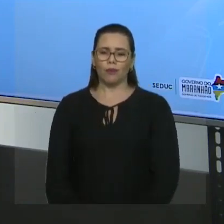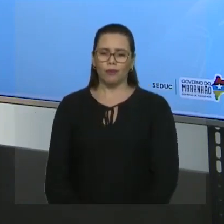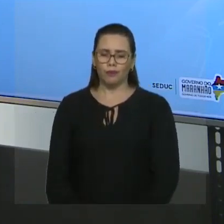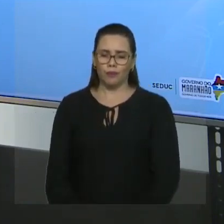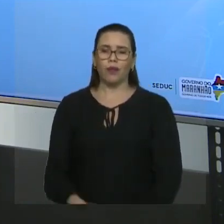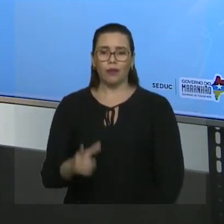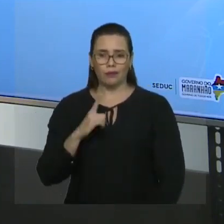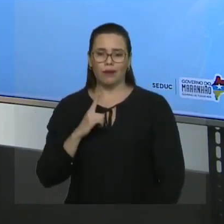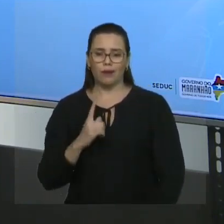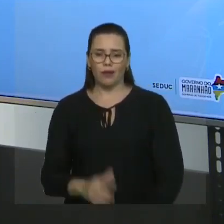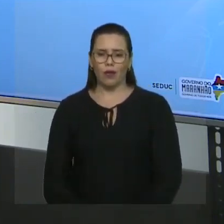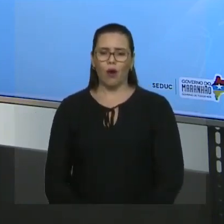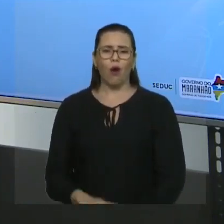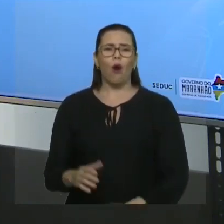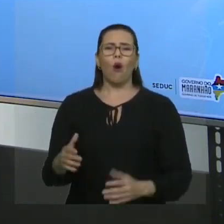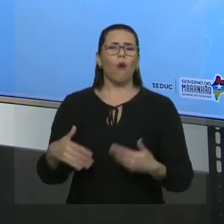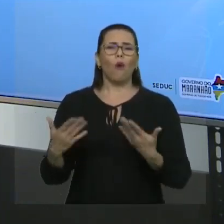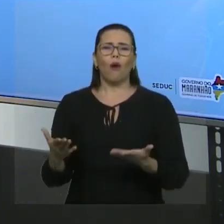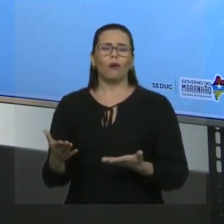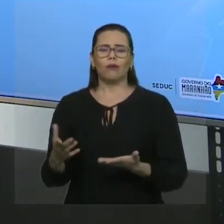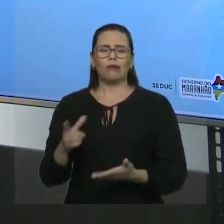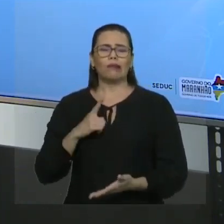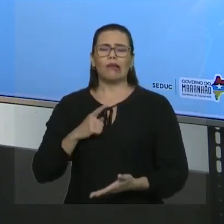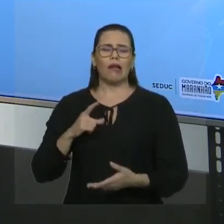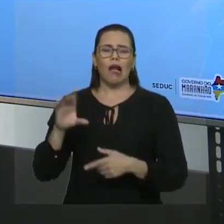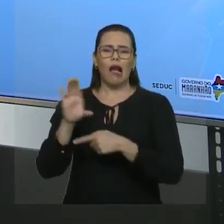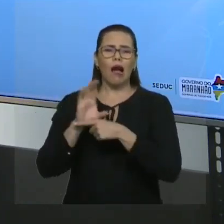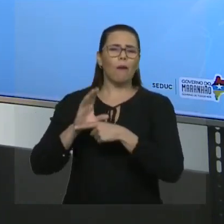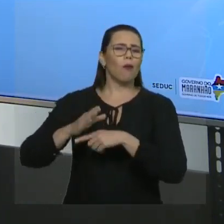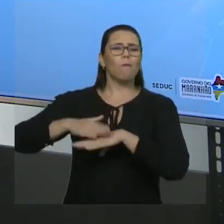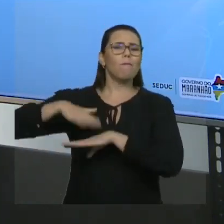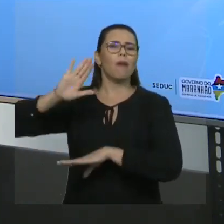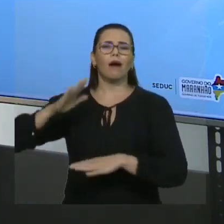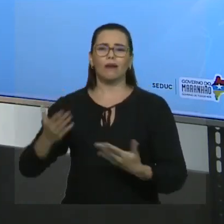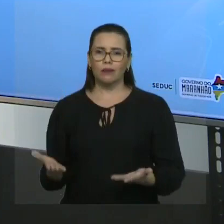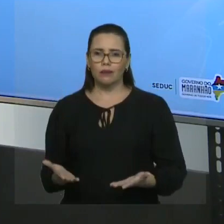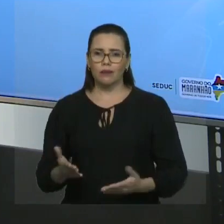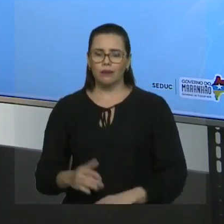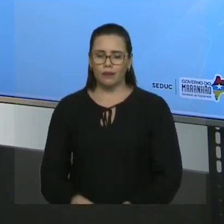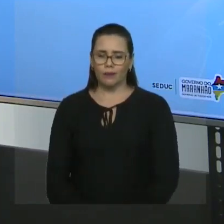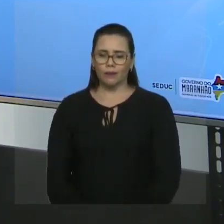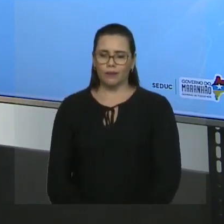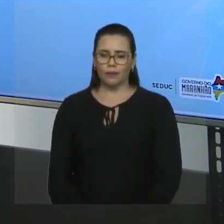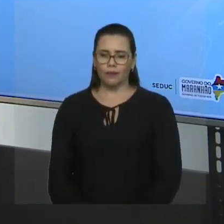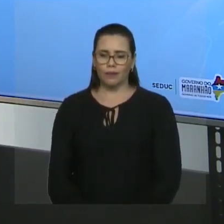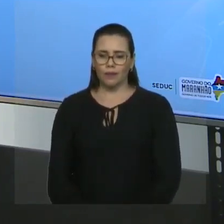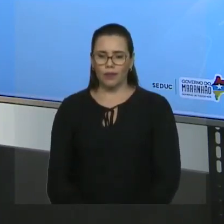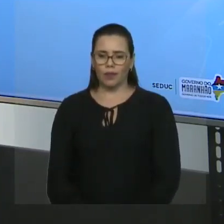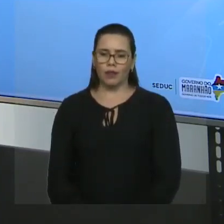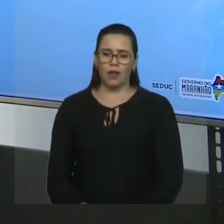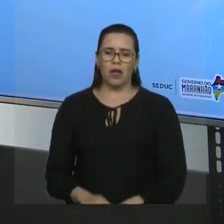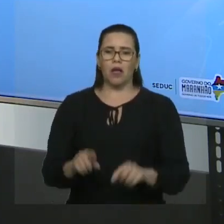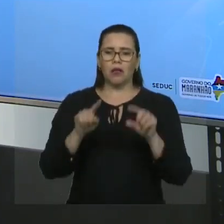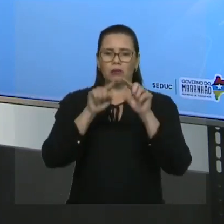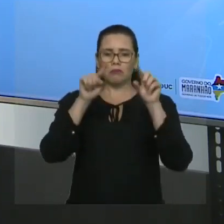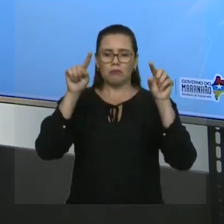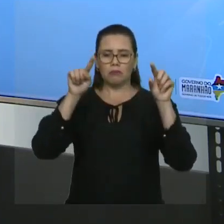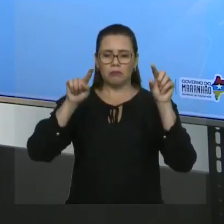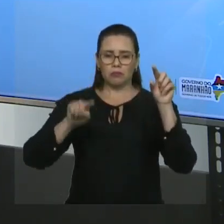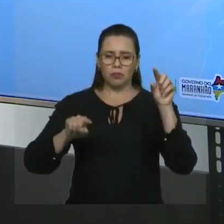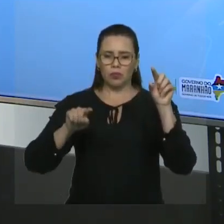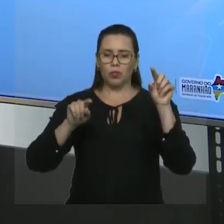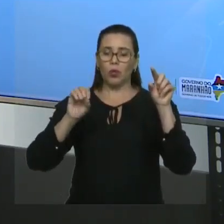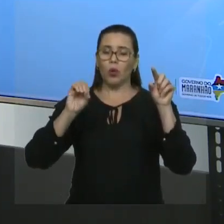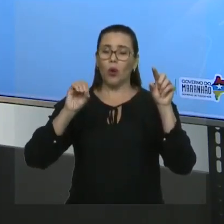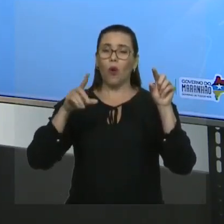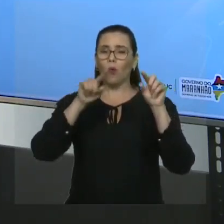Um, dois, três. Um, dois, três, quatro, cinco. Um, dois, três, quatro, cinco. Um, dois, três, quatro, cinco. Então, tanto faz você vir para cá como para cá, ou